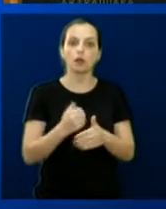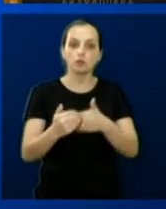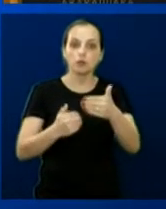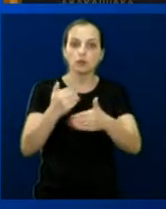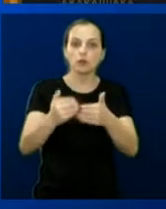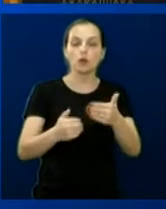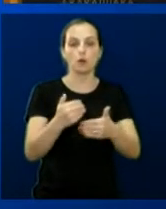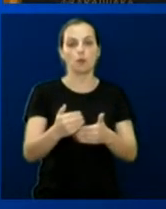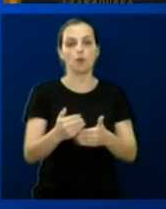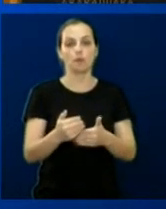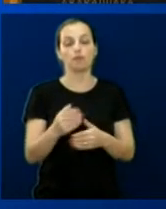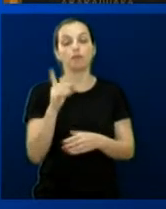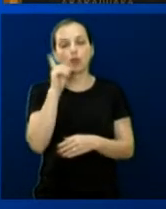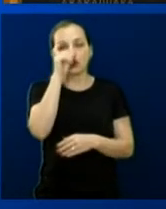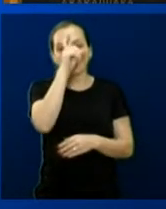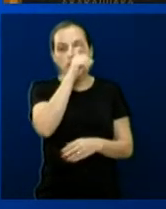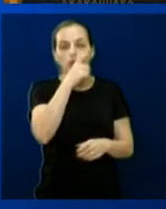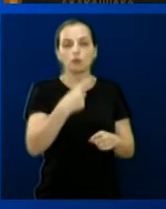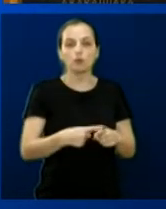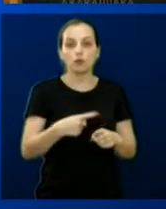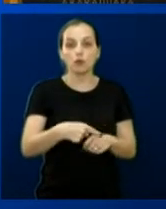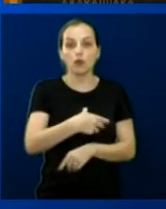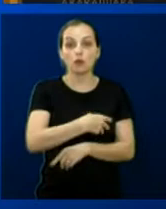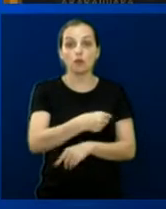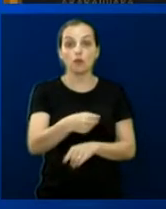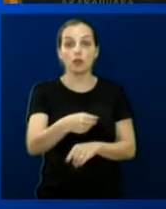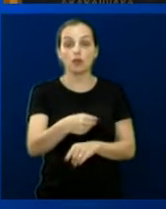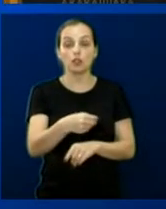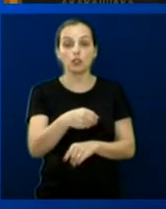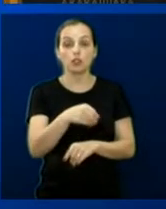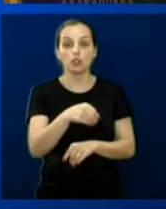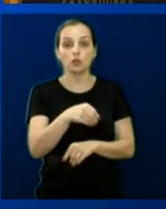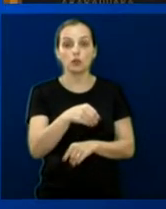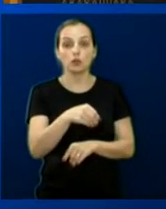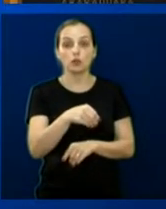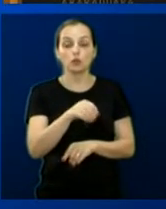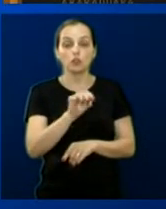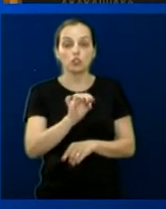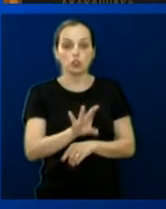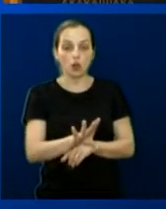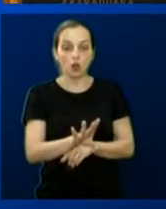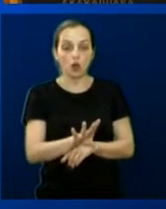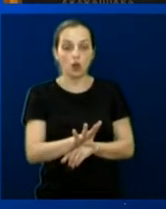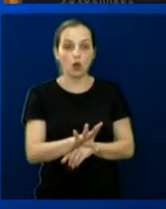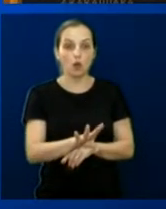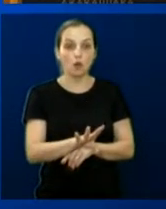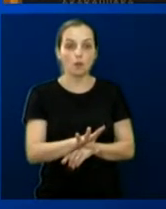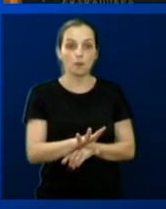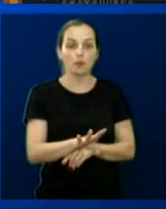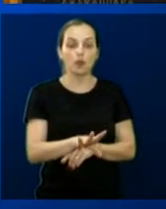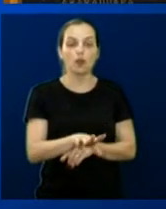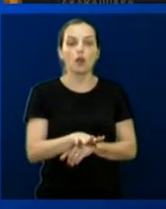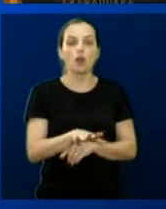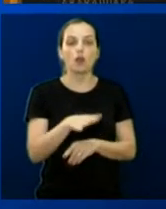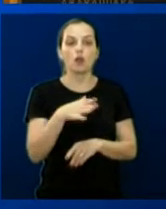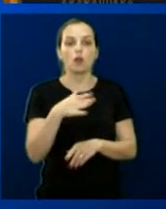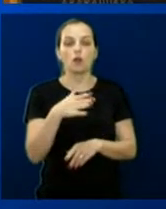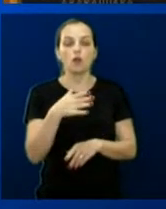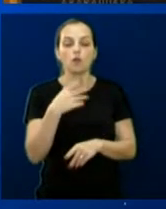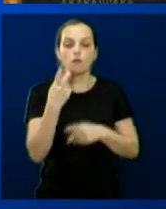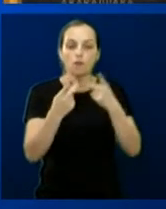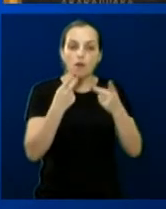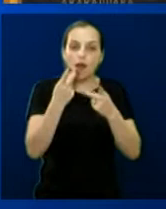difícil para eles, porque apenas o filho da família são... É o filho, a filha e os pais. Apenas ele consegue falar português.